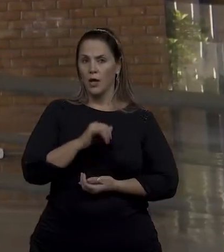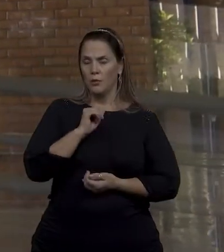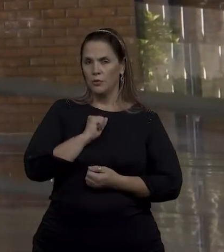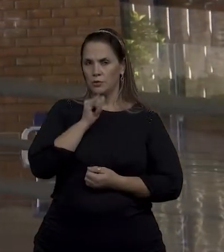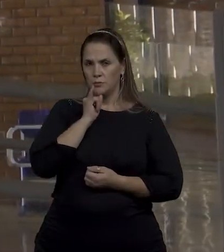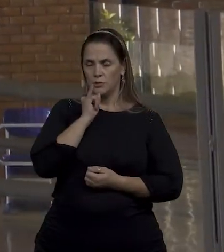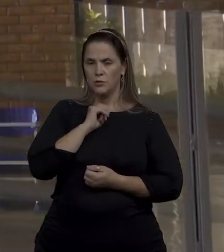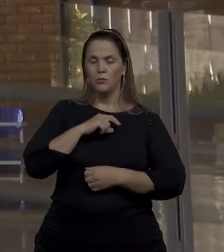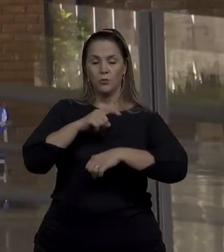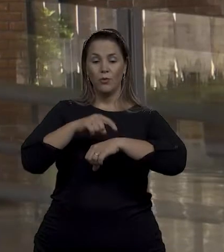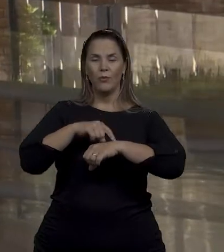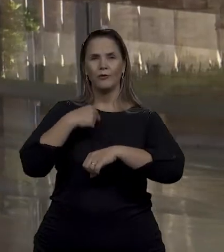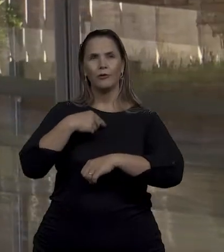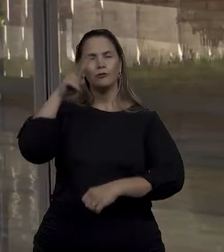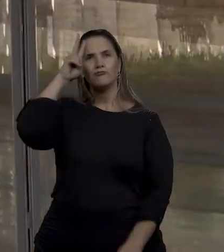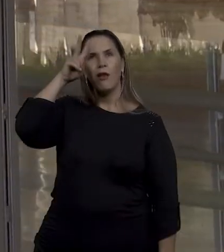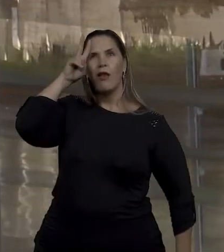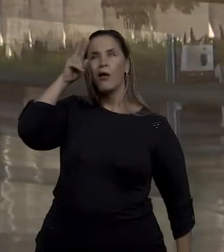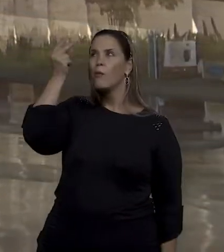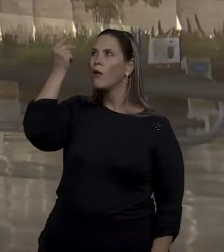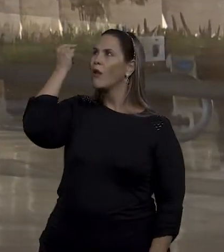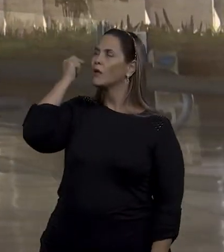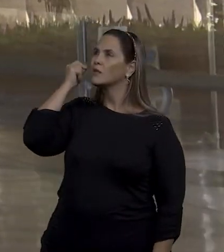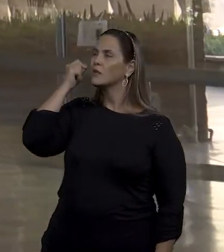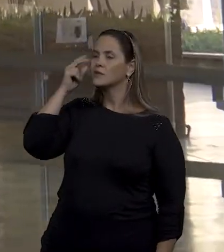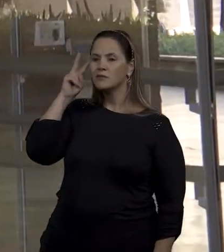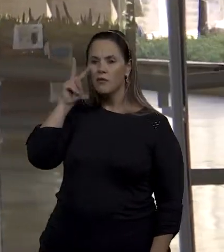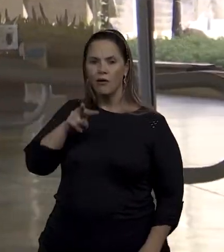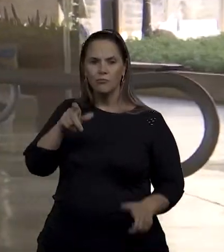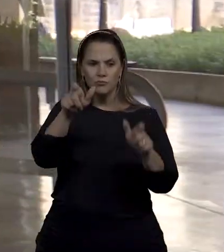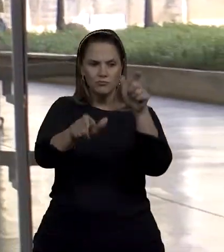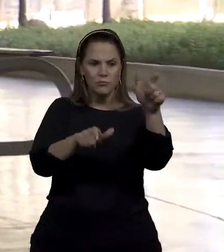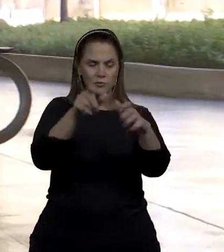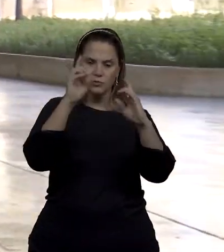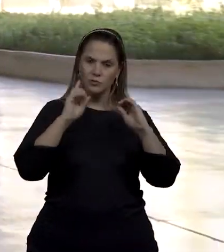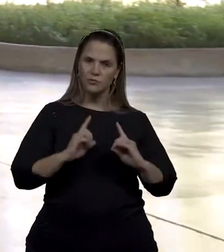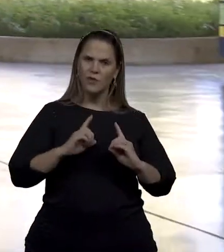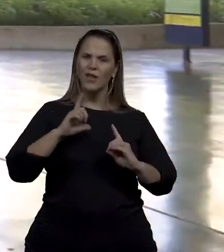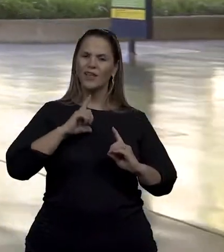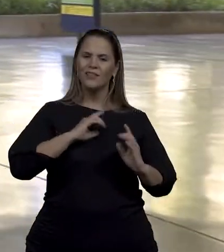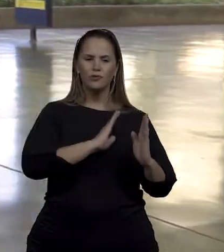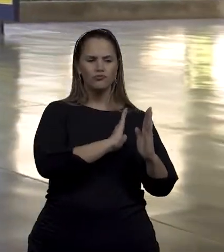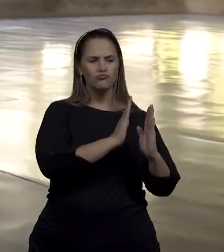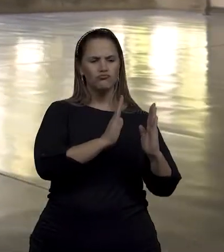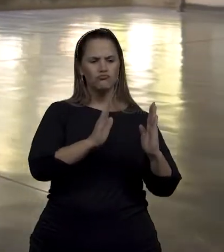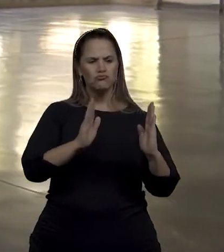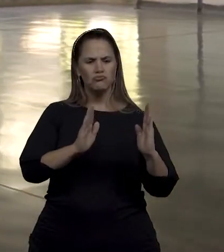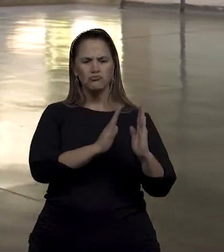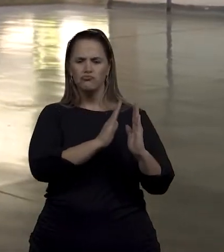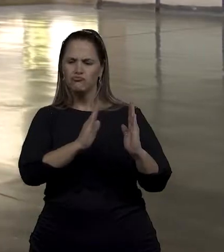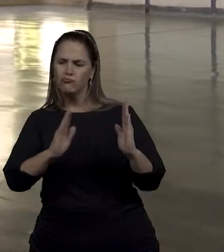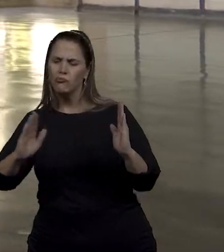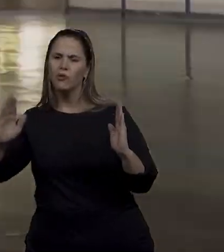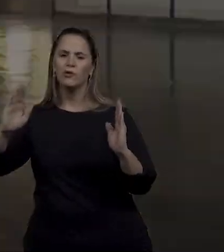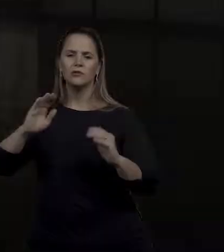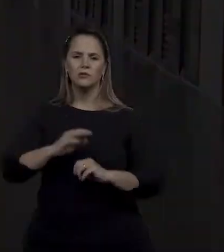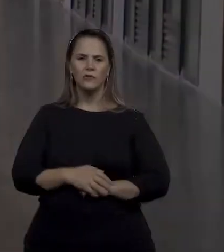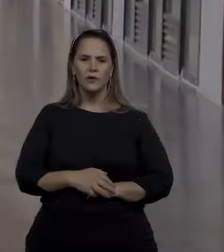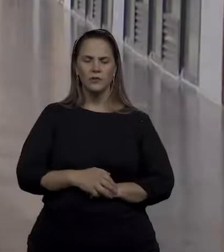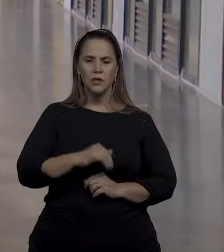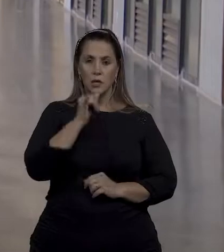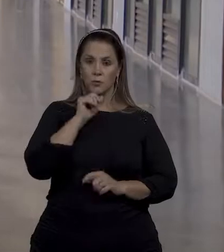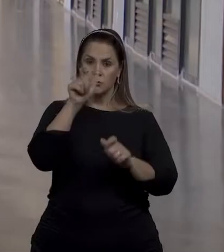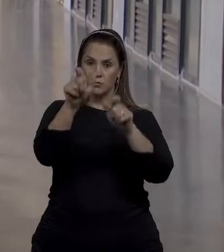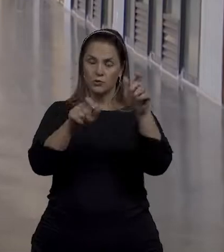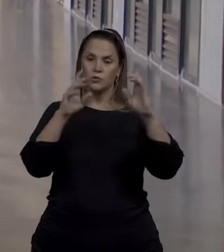Quando a gente olha a história das pessoas com deficiência no Brasil, a gente percebe que existiram várias fases. Desde a total segregação,